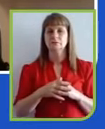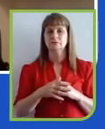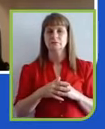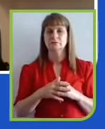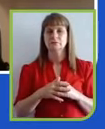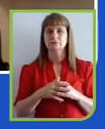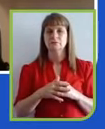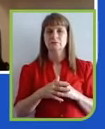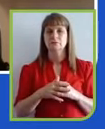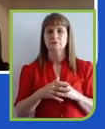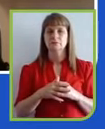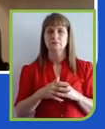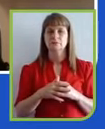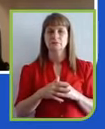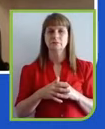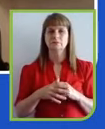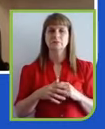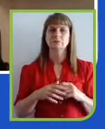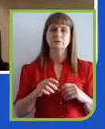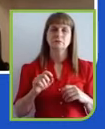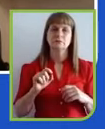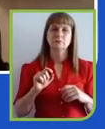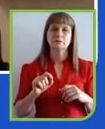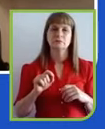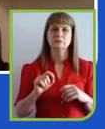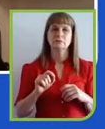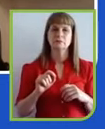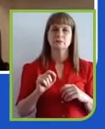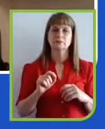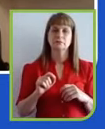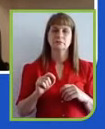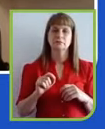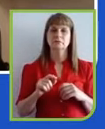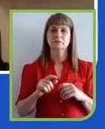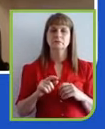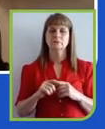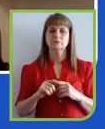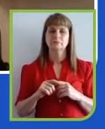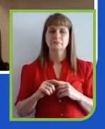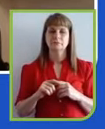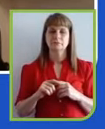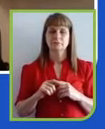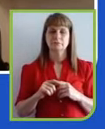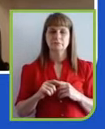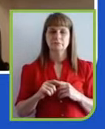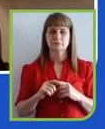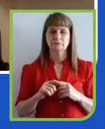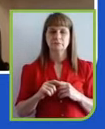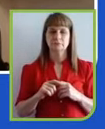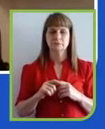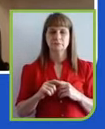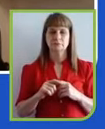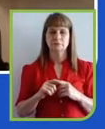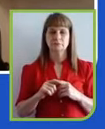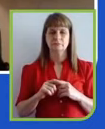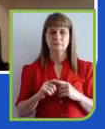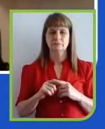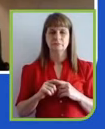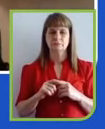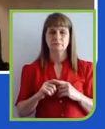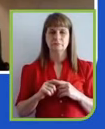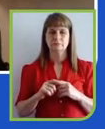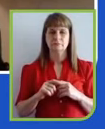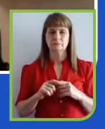tivemos uma campanha fique bem, fique em casa, onde no início da pandemia todas as operadoras assinavam